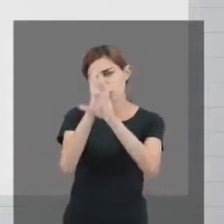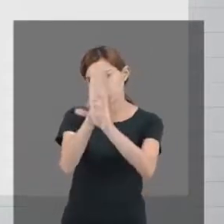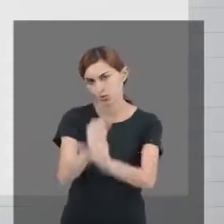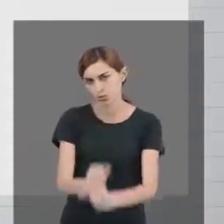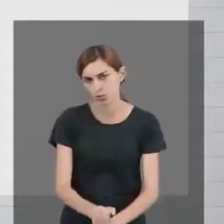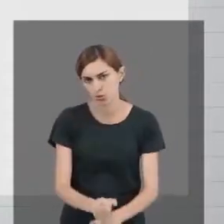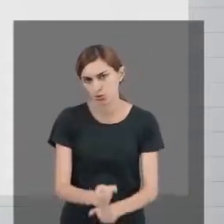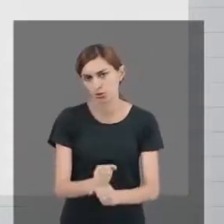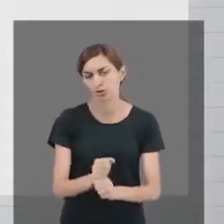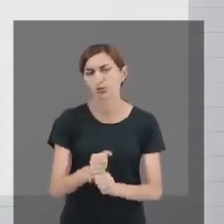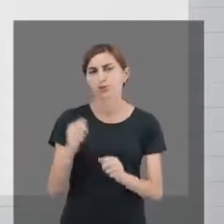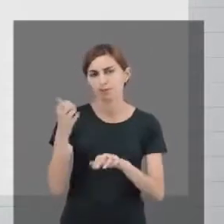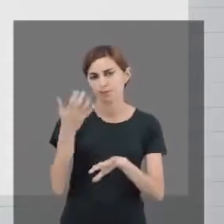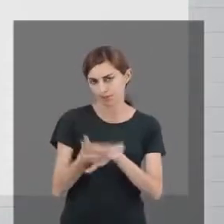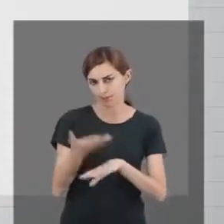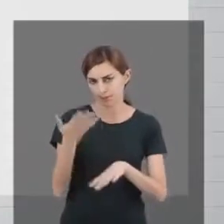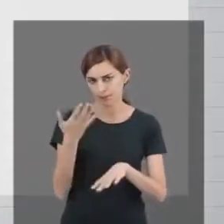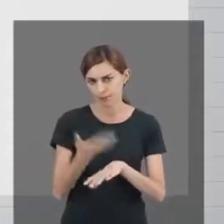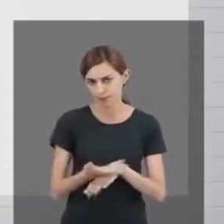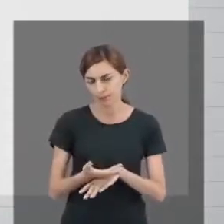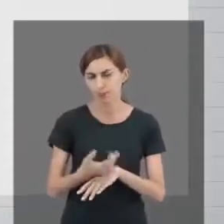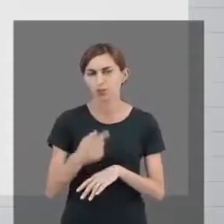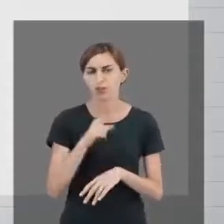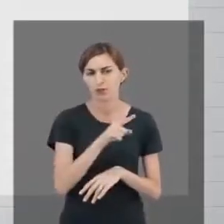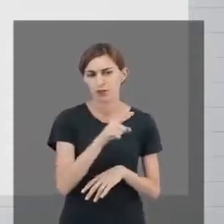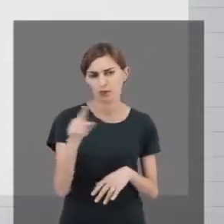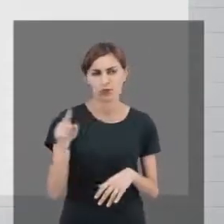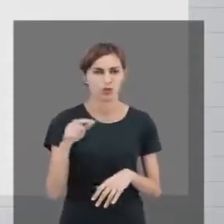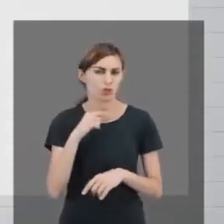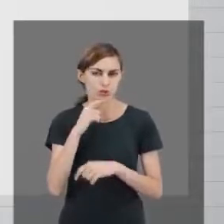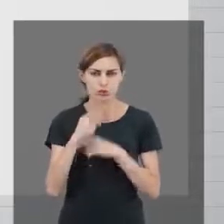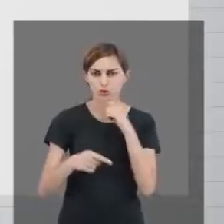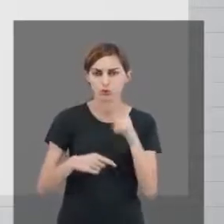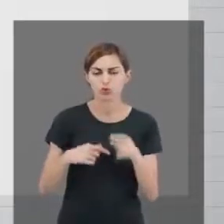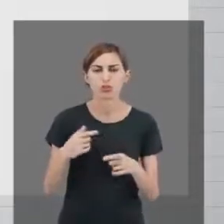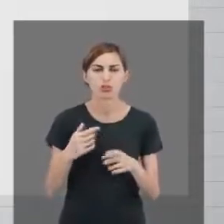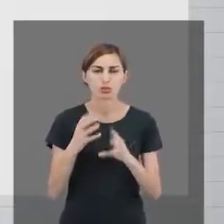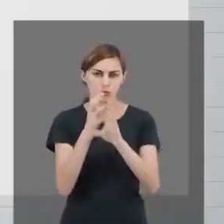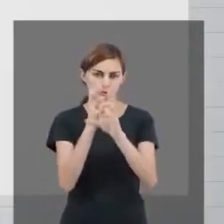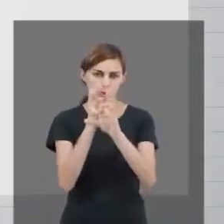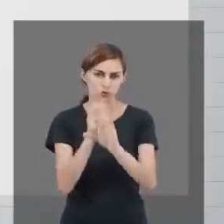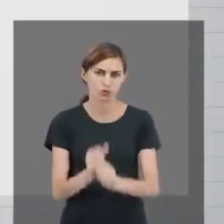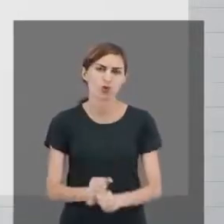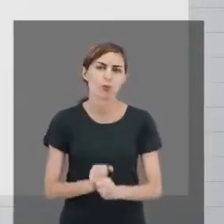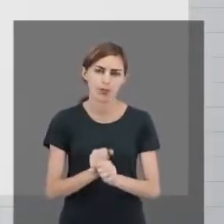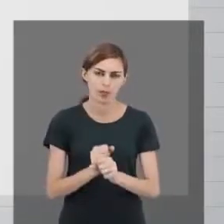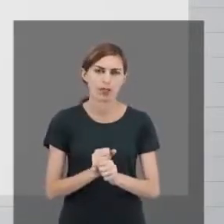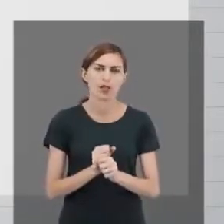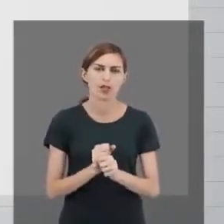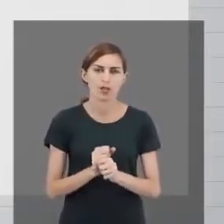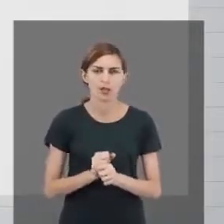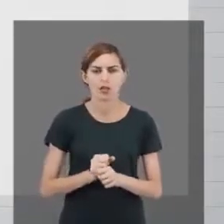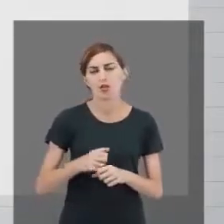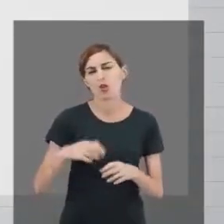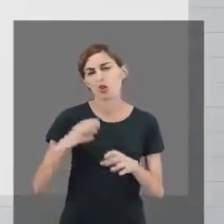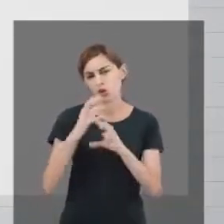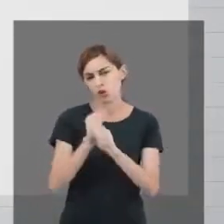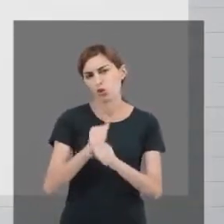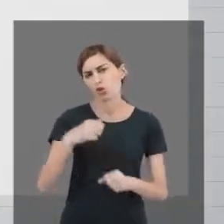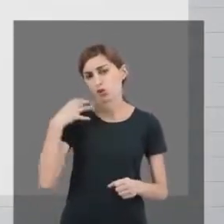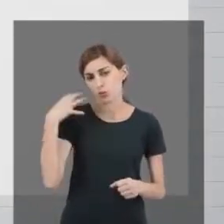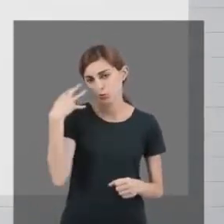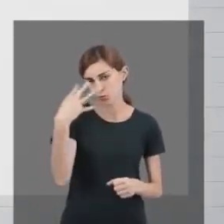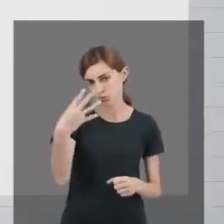da disciplina, você não tiver atingido em determinada competência, a nota